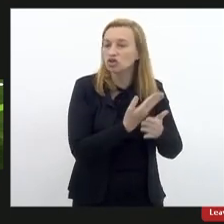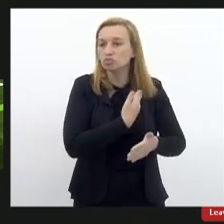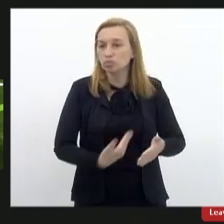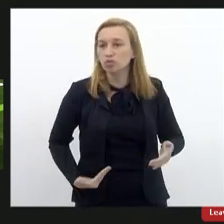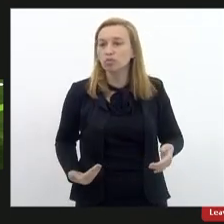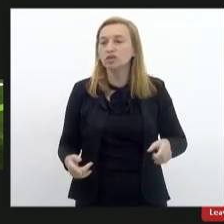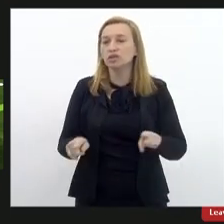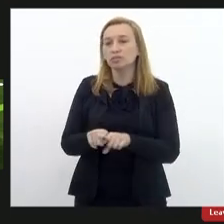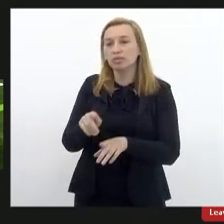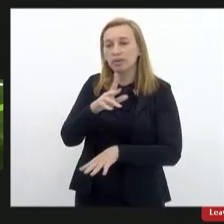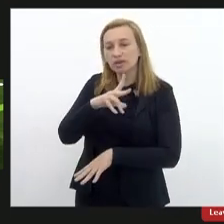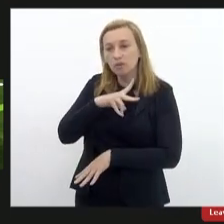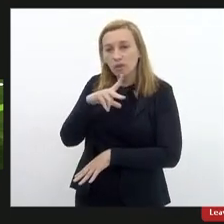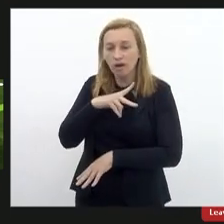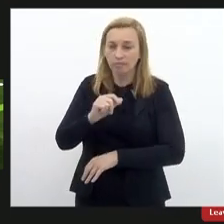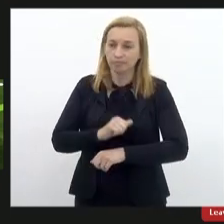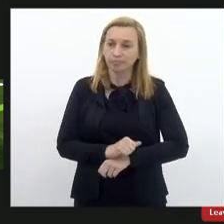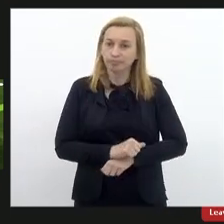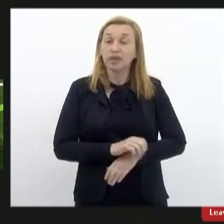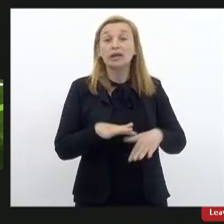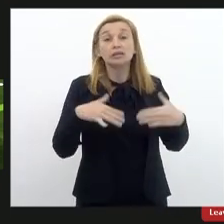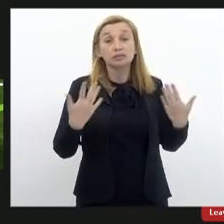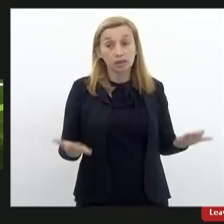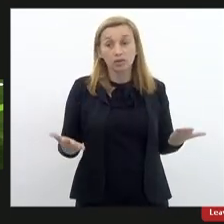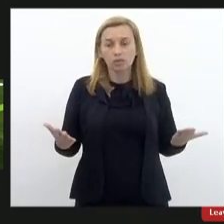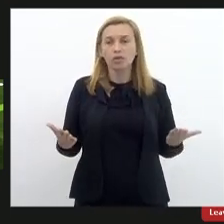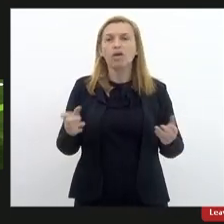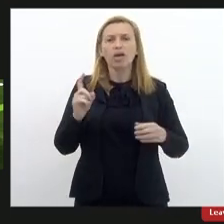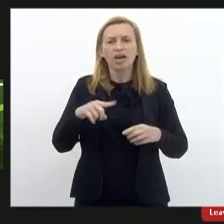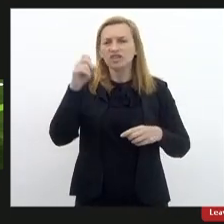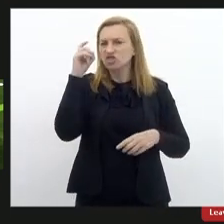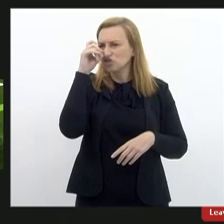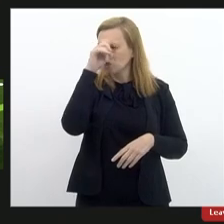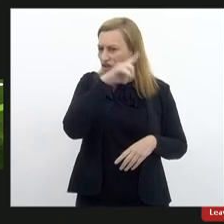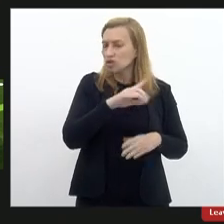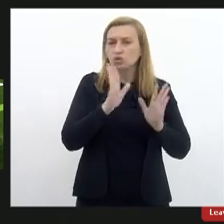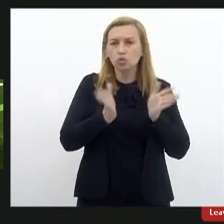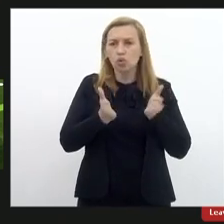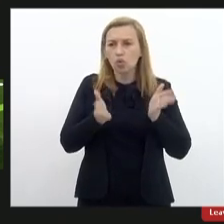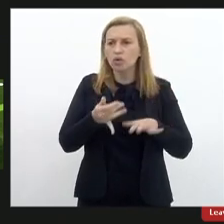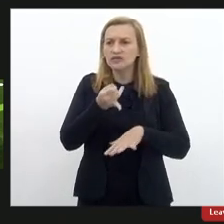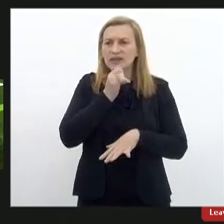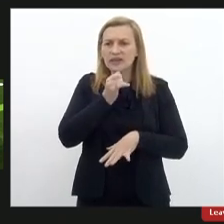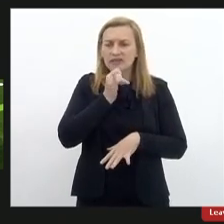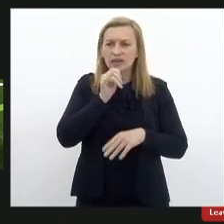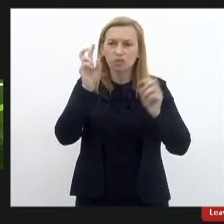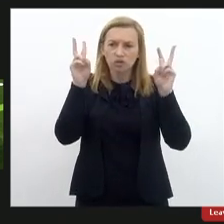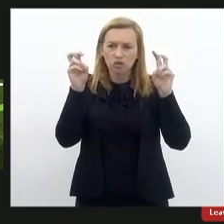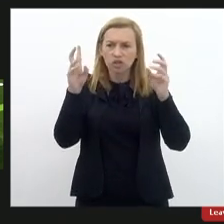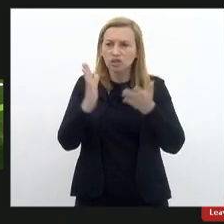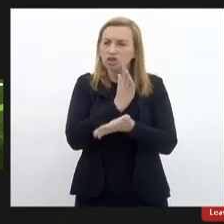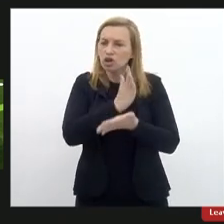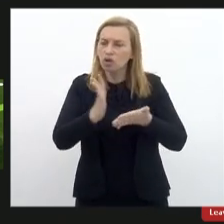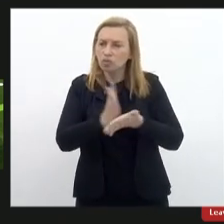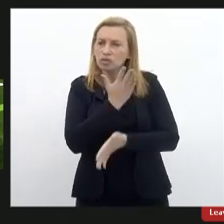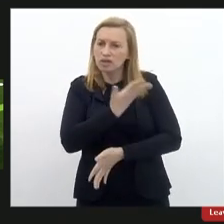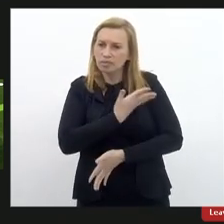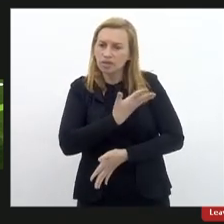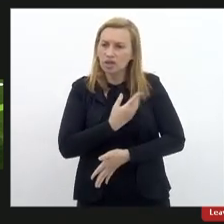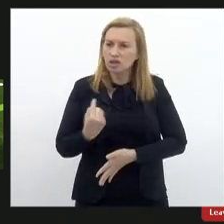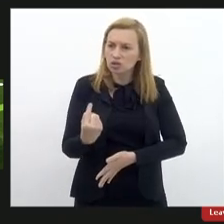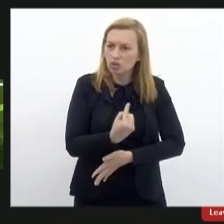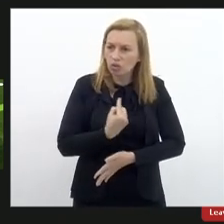nas particulares. Então, é muito difícil hoje, por exemplo, a situação de algumas colegas nossas